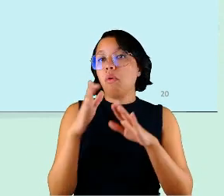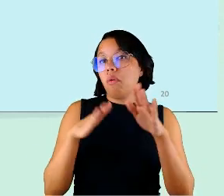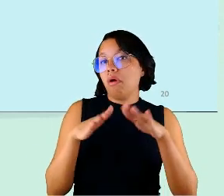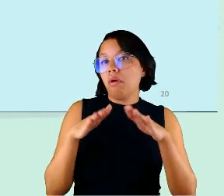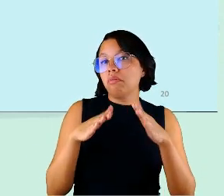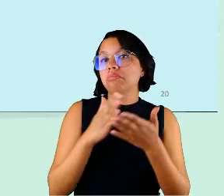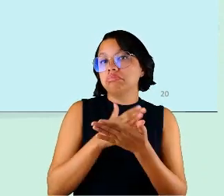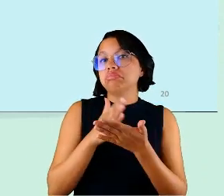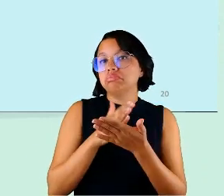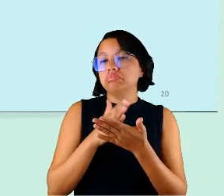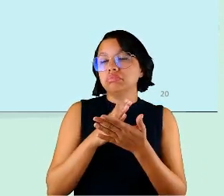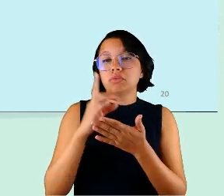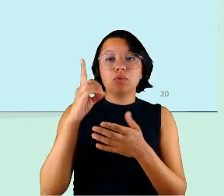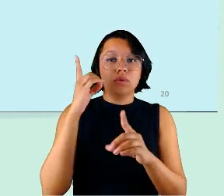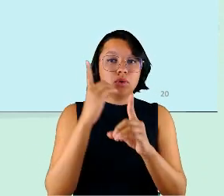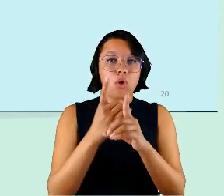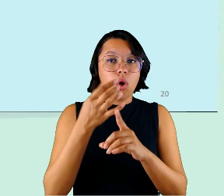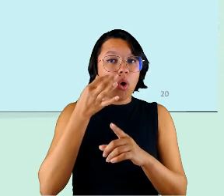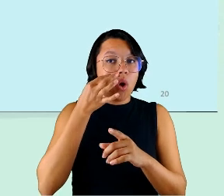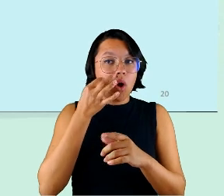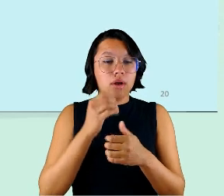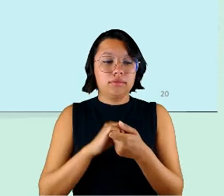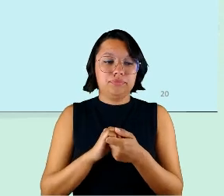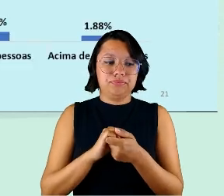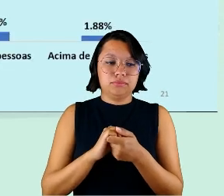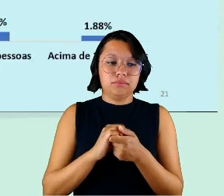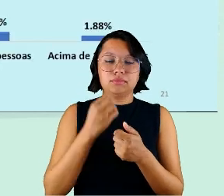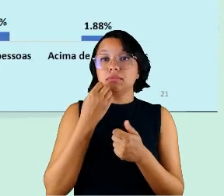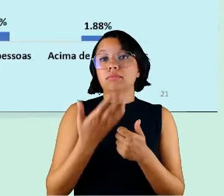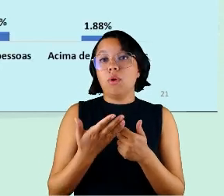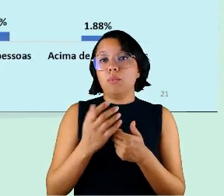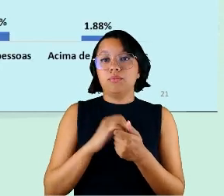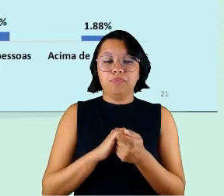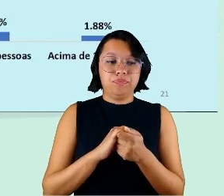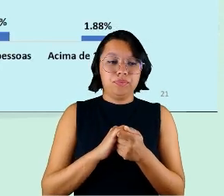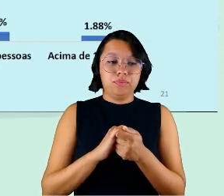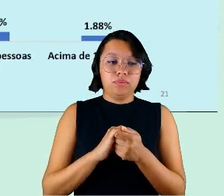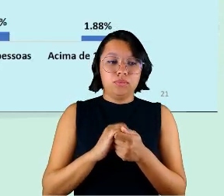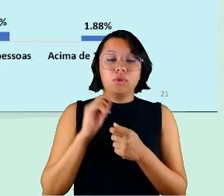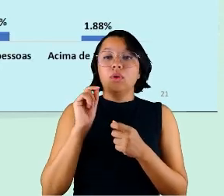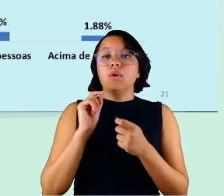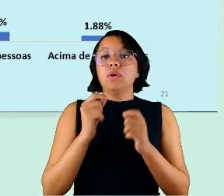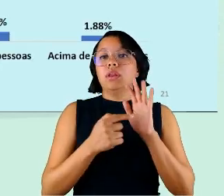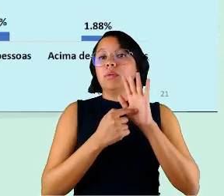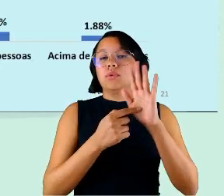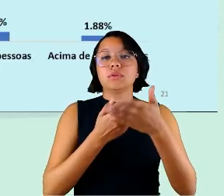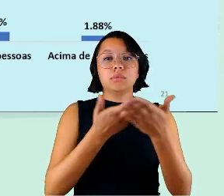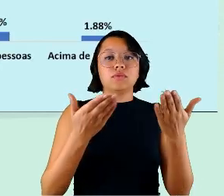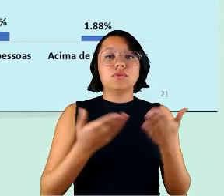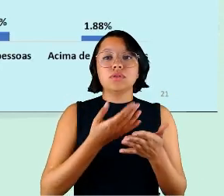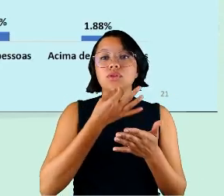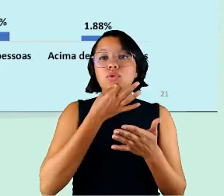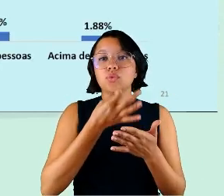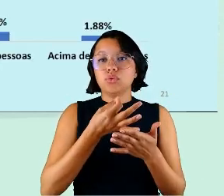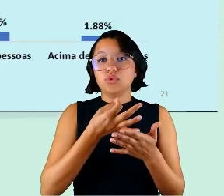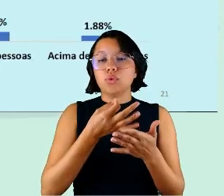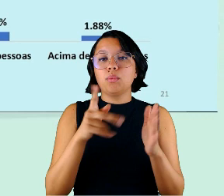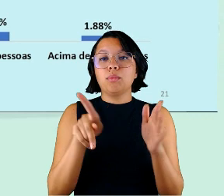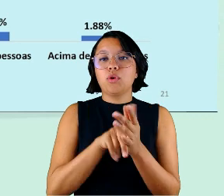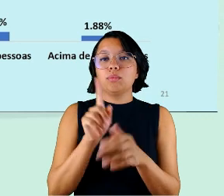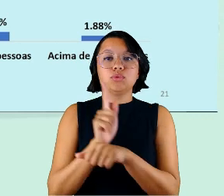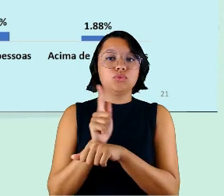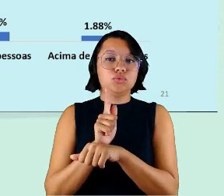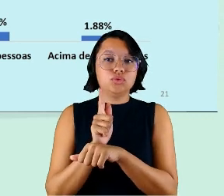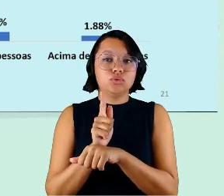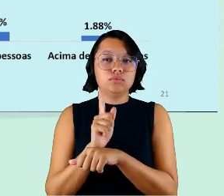síncrono presencial bom agora então o que eu queria mostrar para vocês é a opinião dos gestores né eu acho